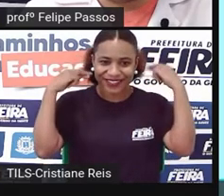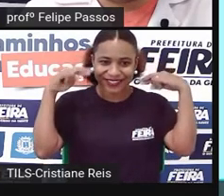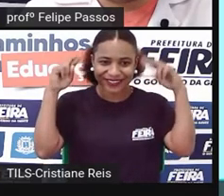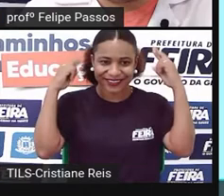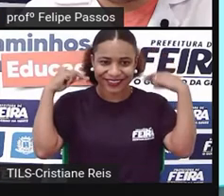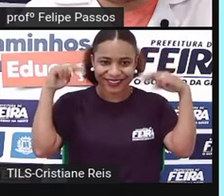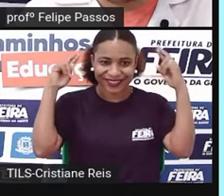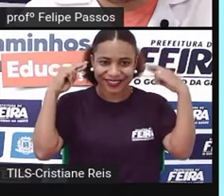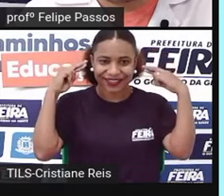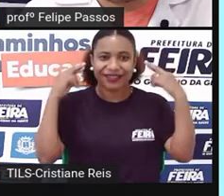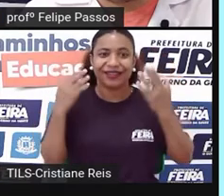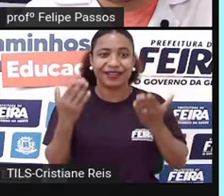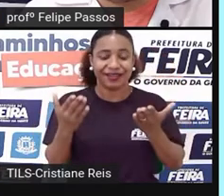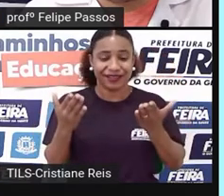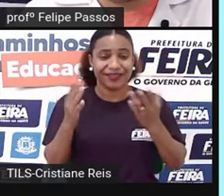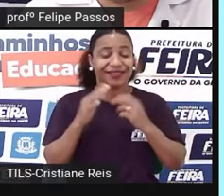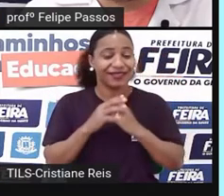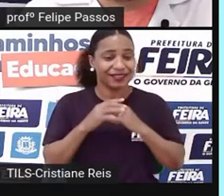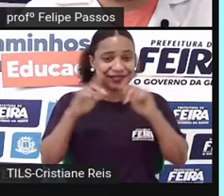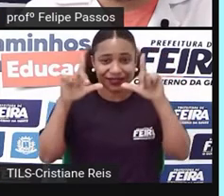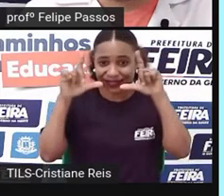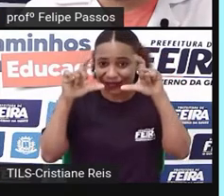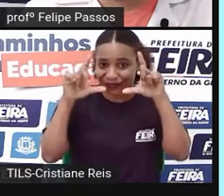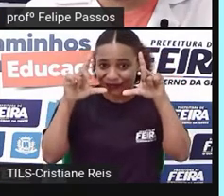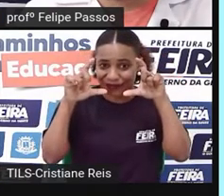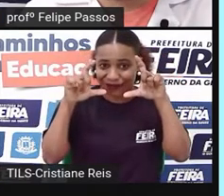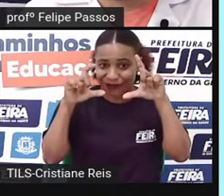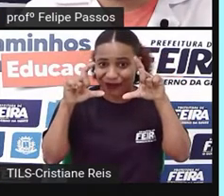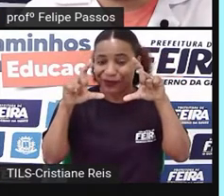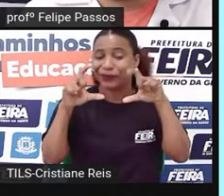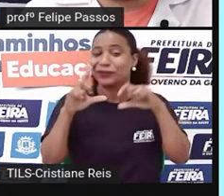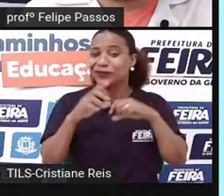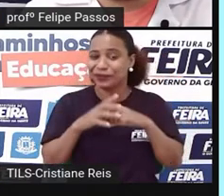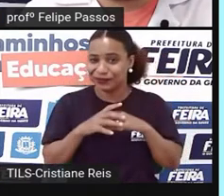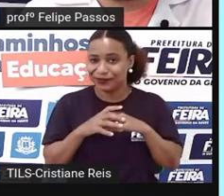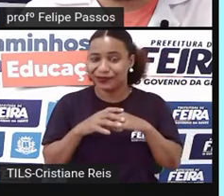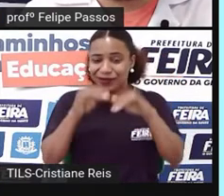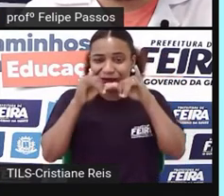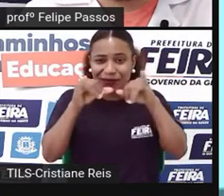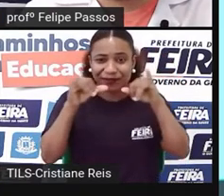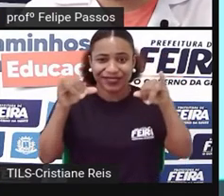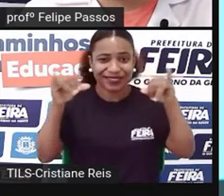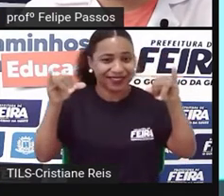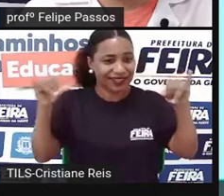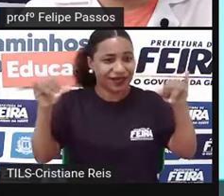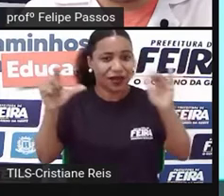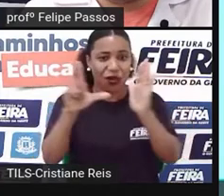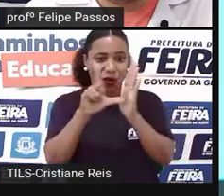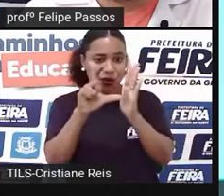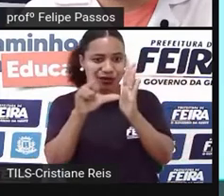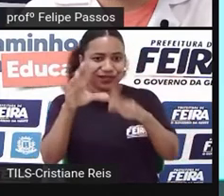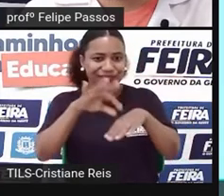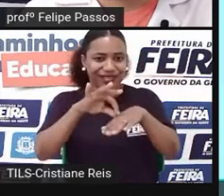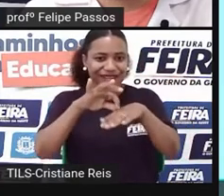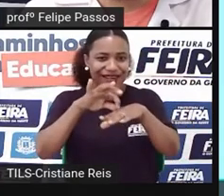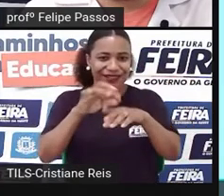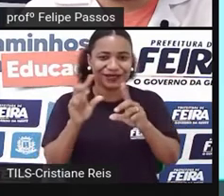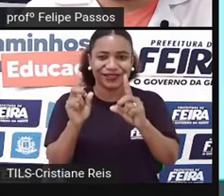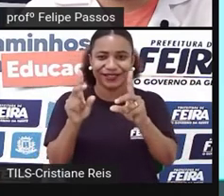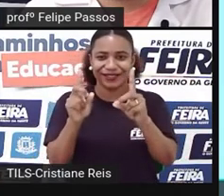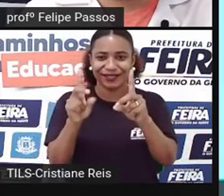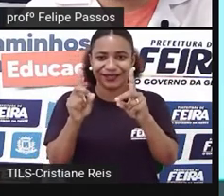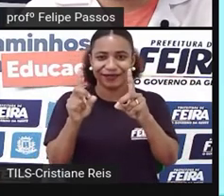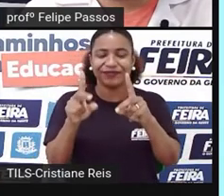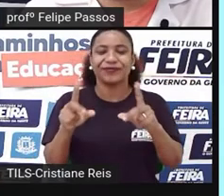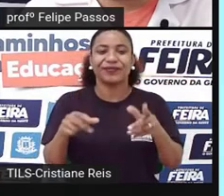essa foto foi feita, uma foto publicitária que foi feita para uma loja de carne da cidade. Então, tem uma